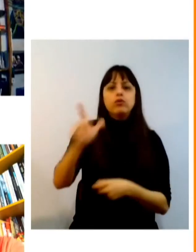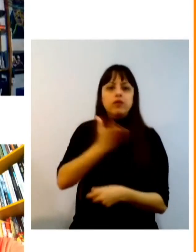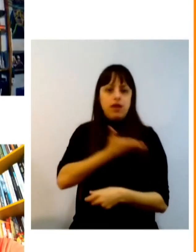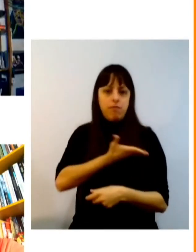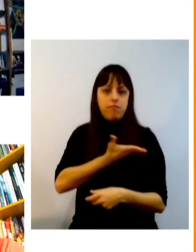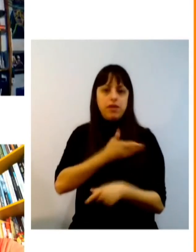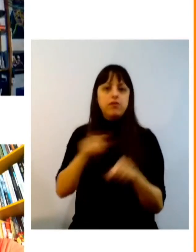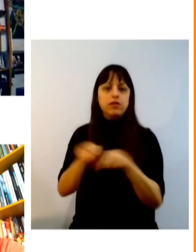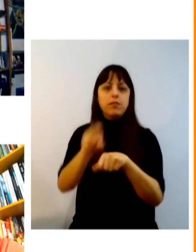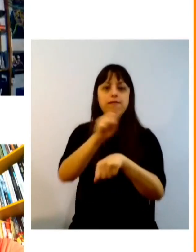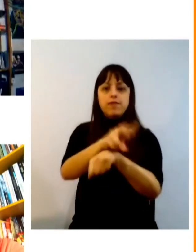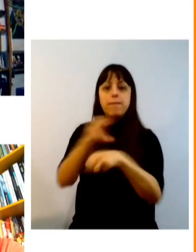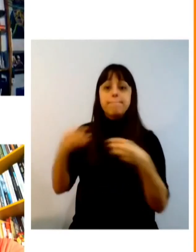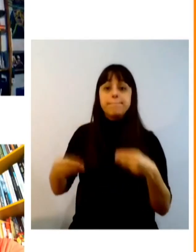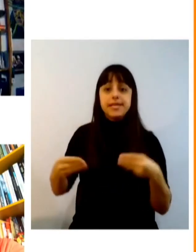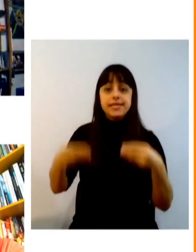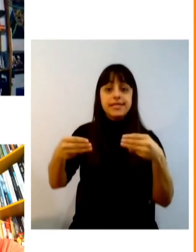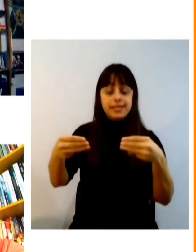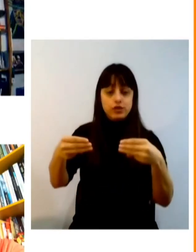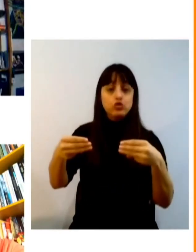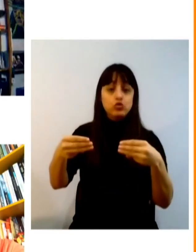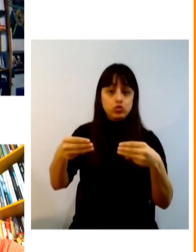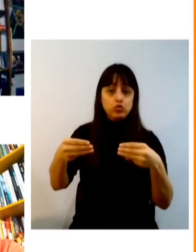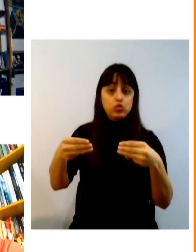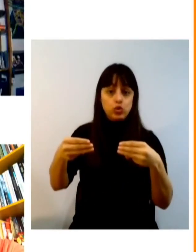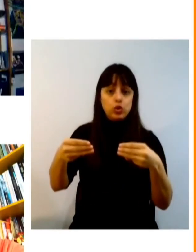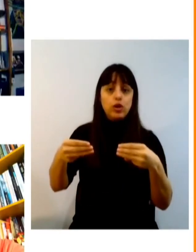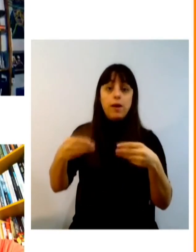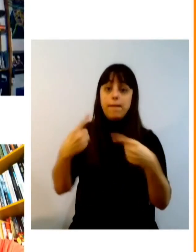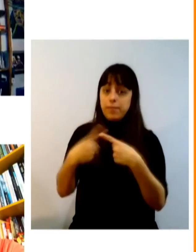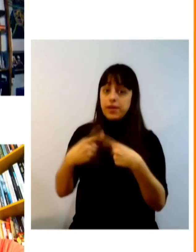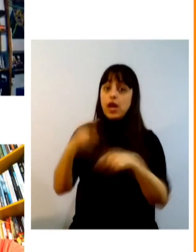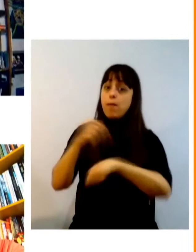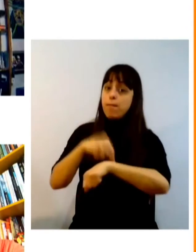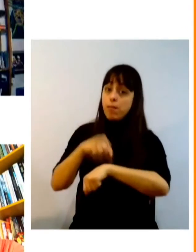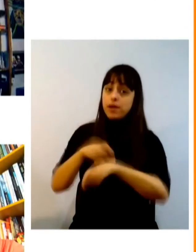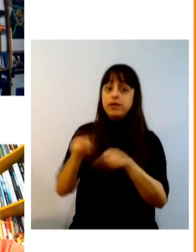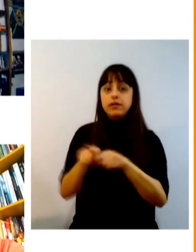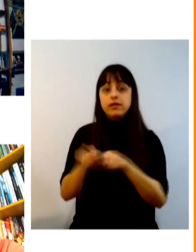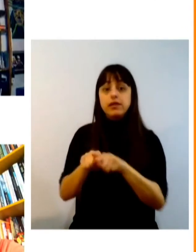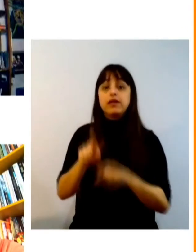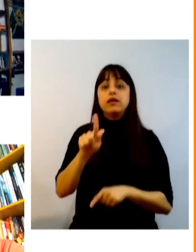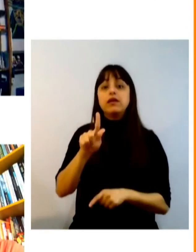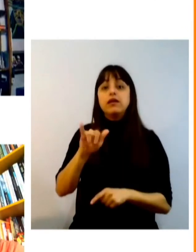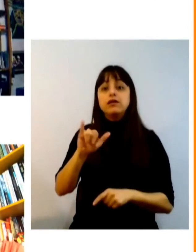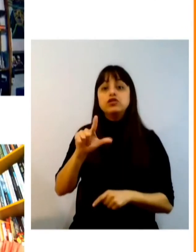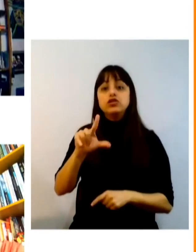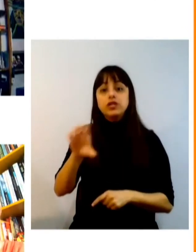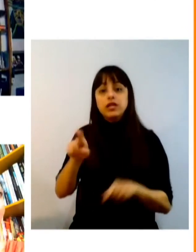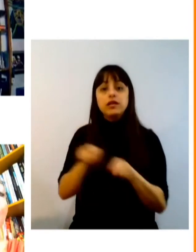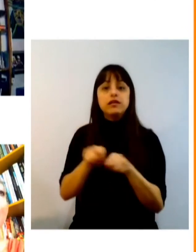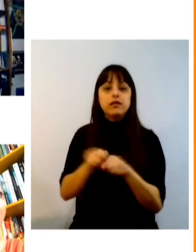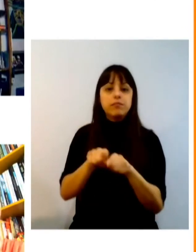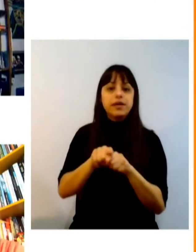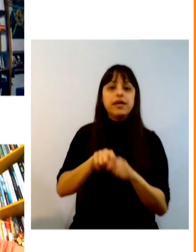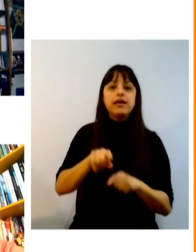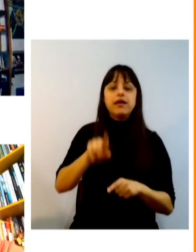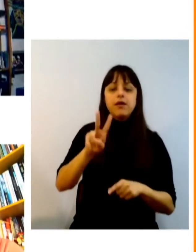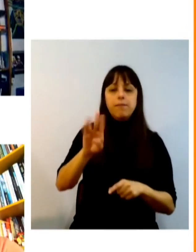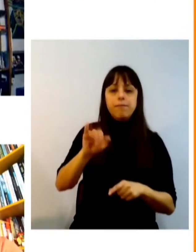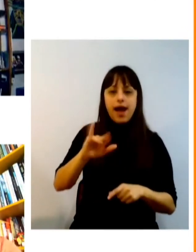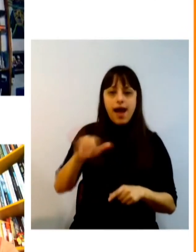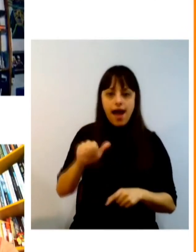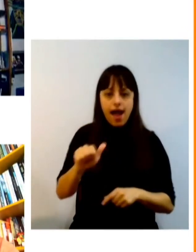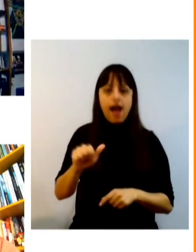também os meus amigos que ocuparam cargos de ministros nesse momento porque também estava o Gilberto Gil naquele momento